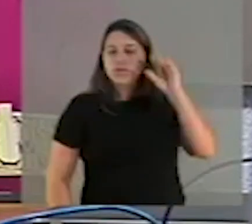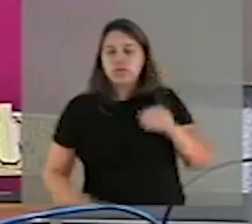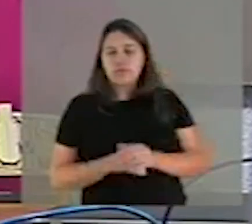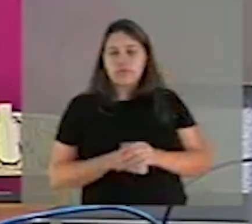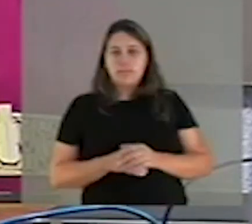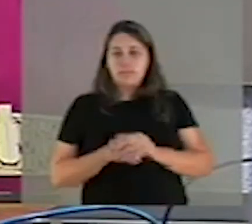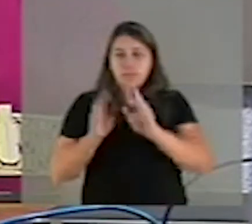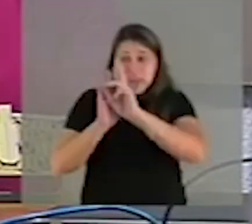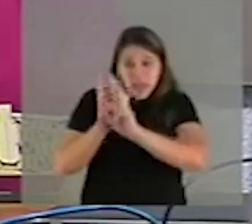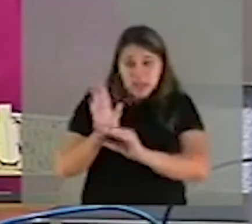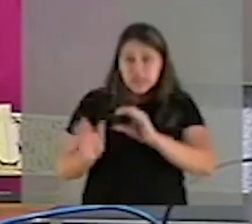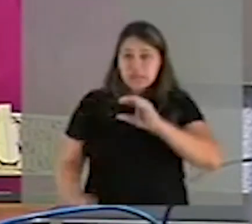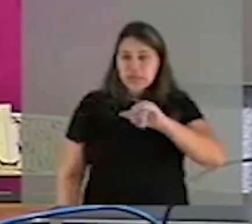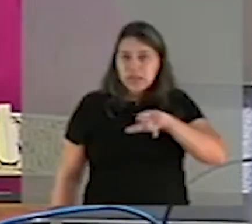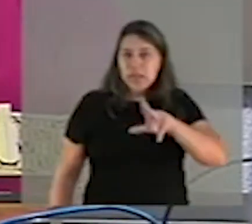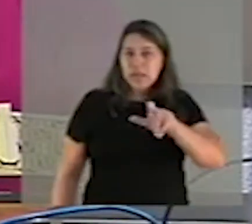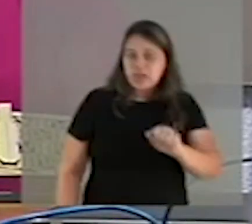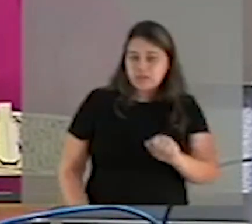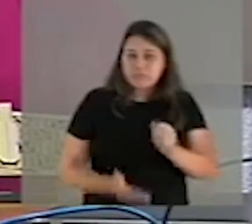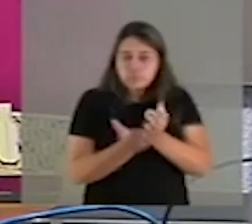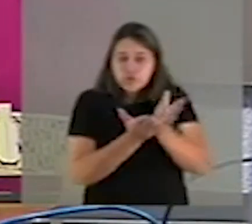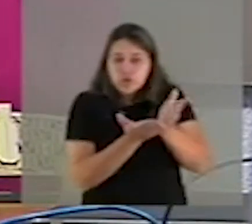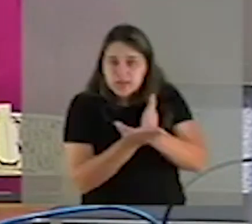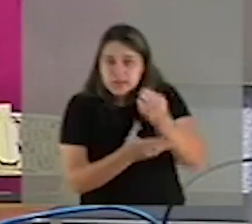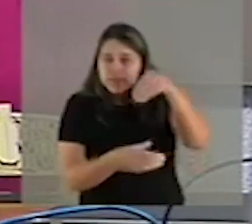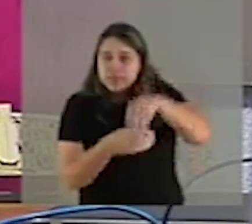protocolo clínico e diretriz terapêutica no SUS,